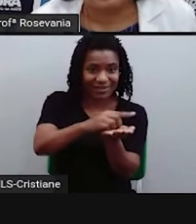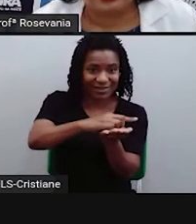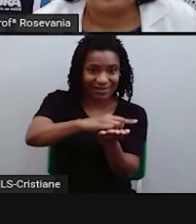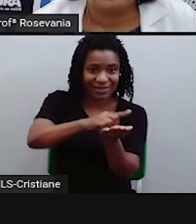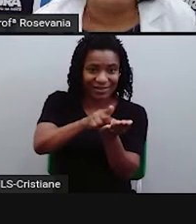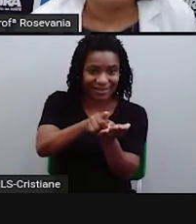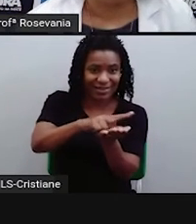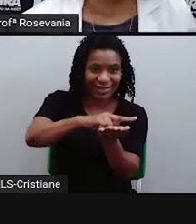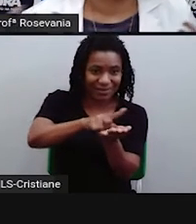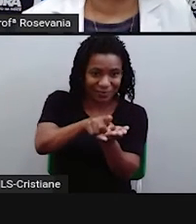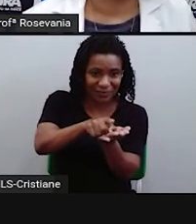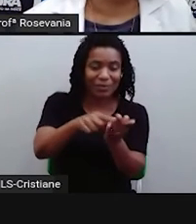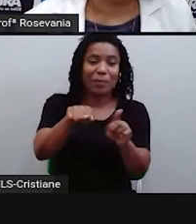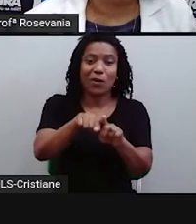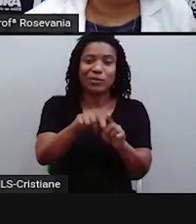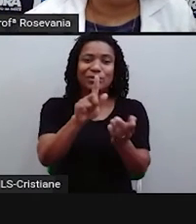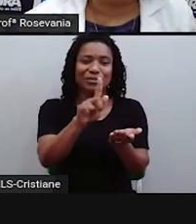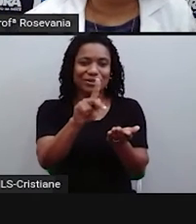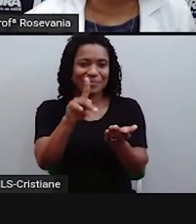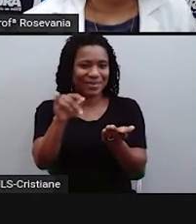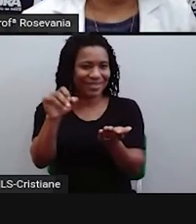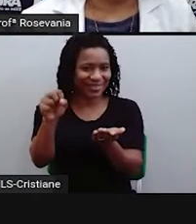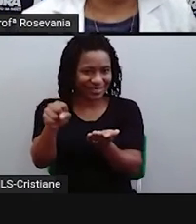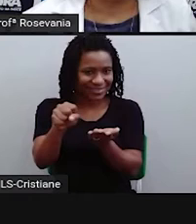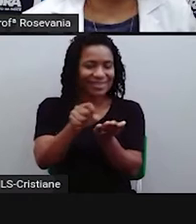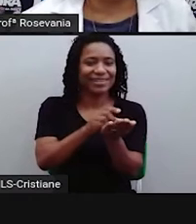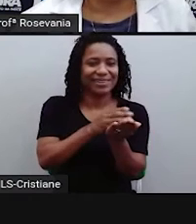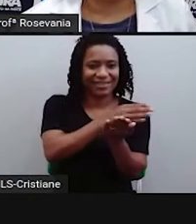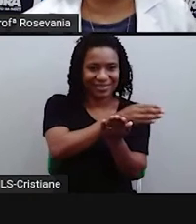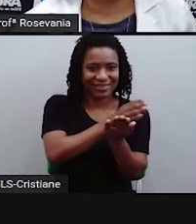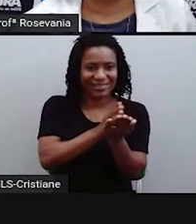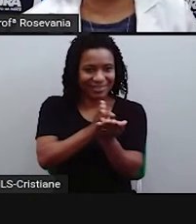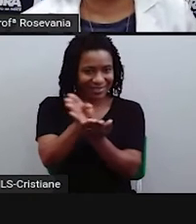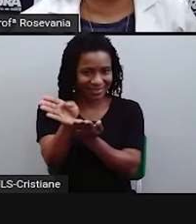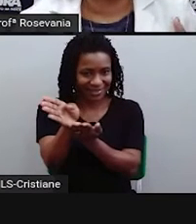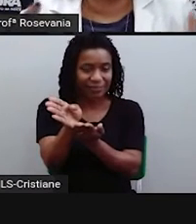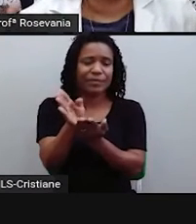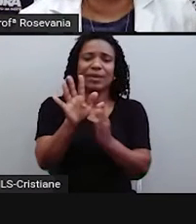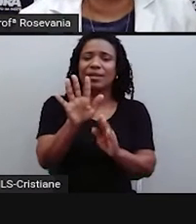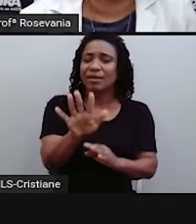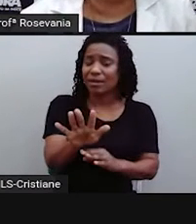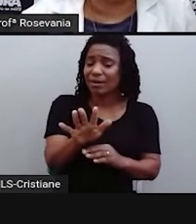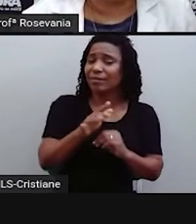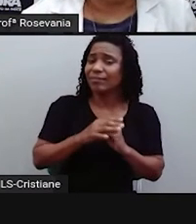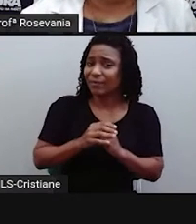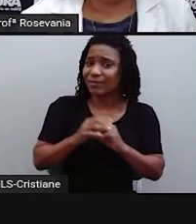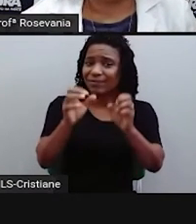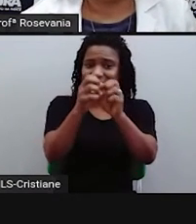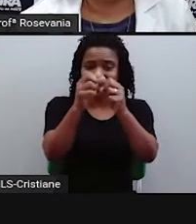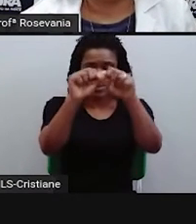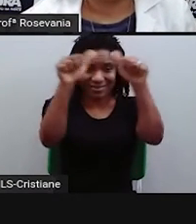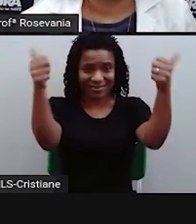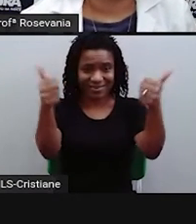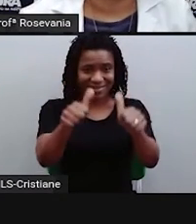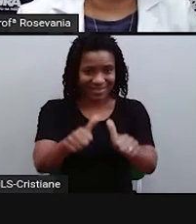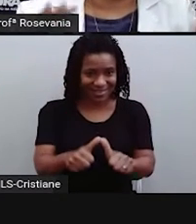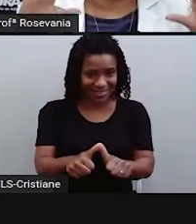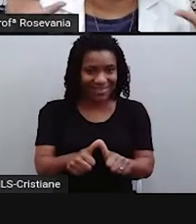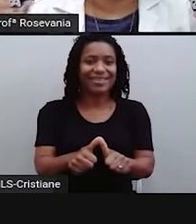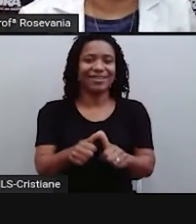pode usar o GPS, pode usar uma série de coisas. Mas, na floresta, se você não tiver nenhum desses instrumentos,